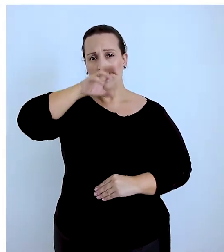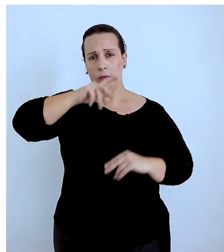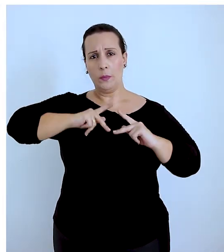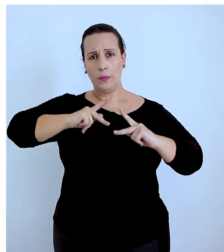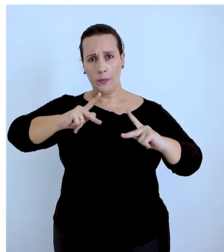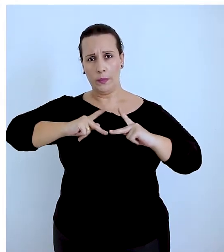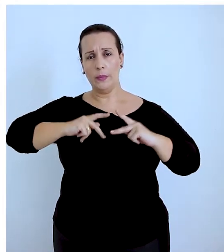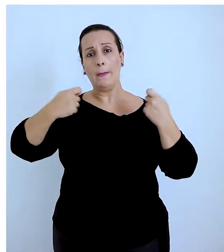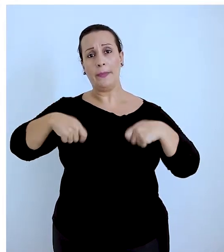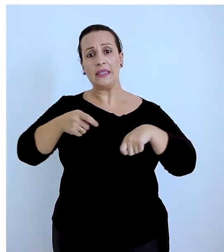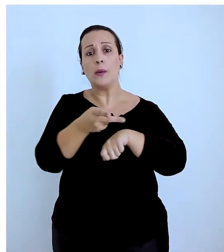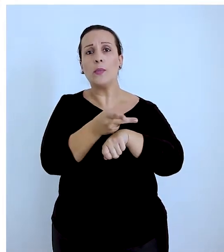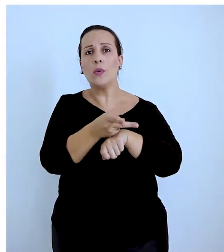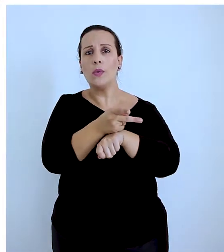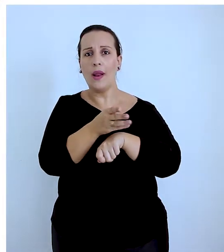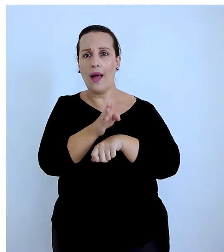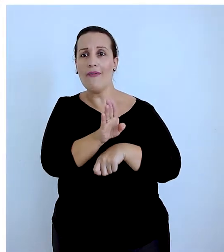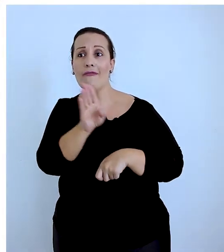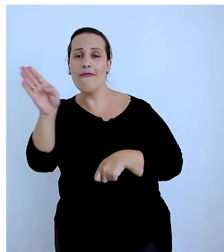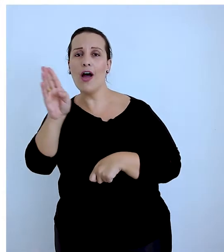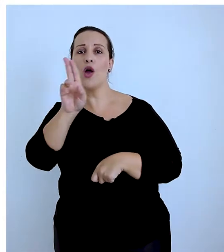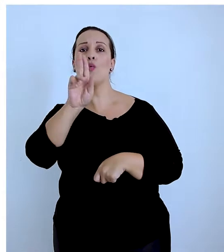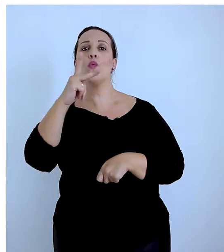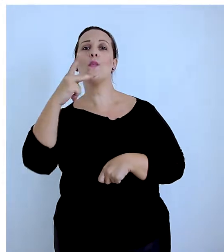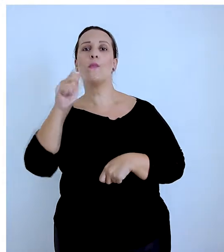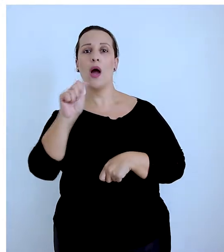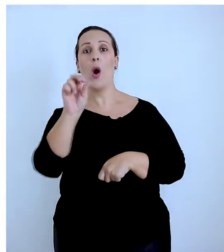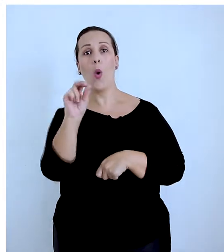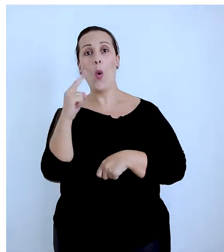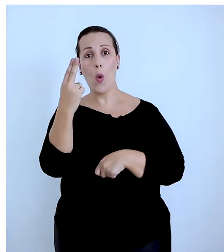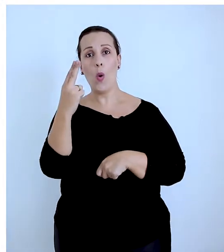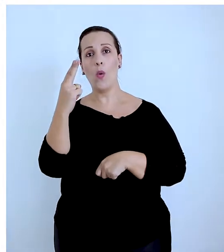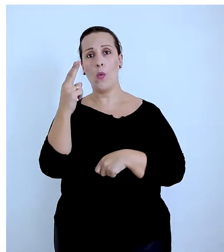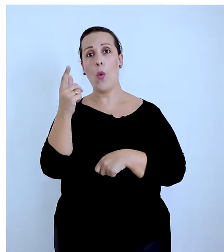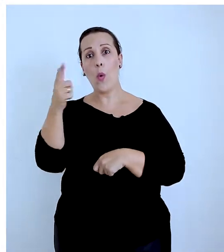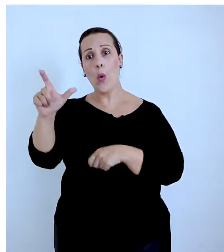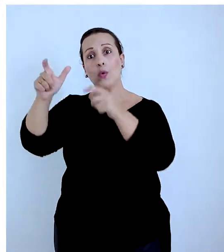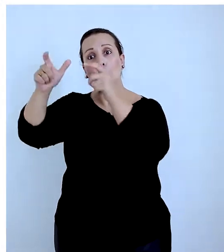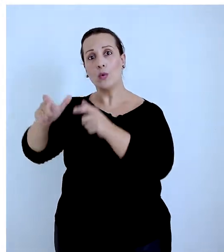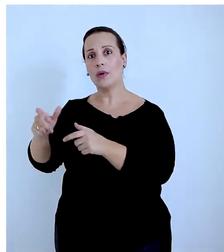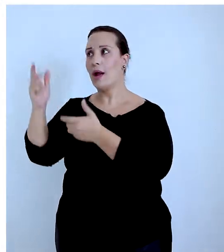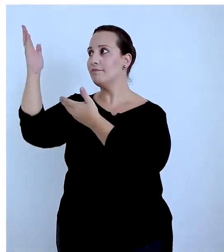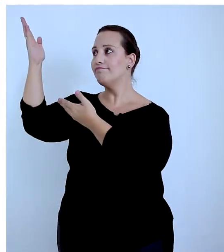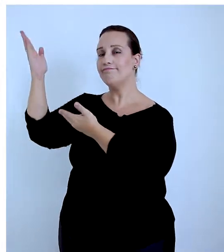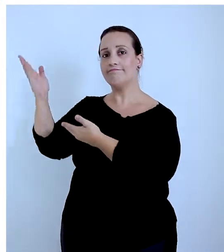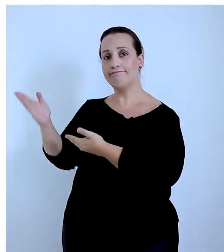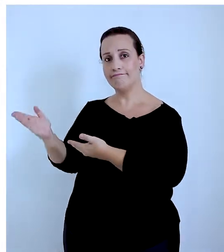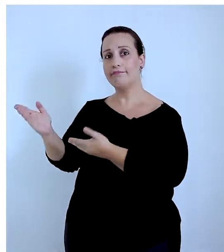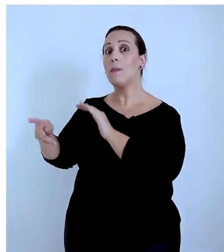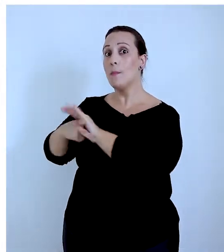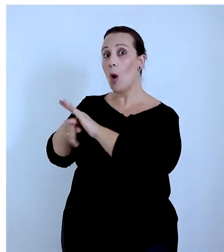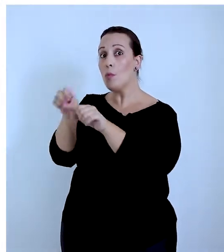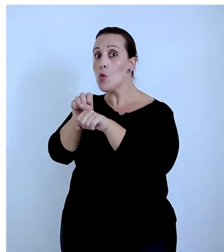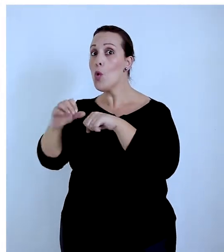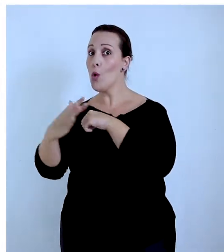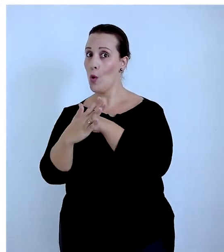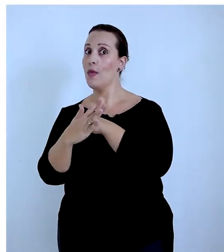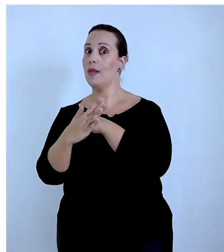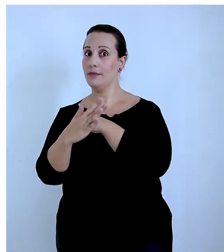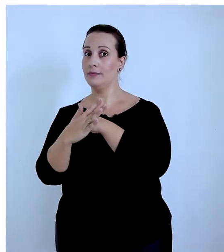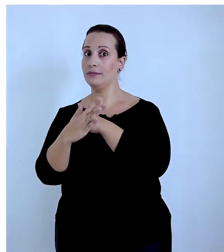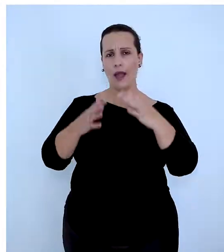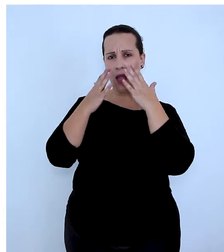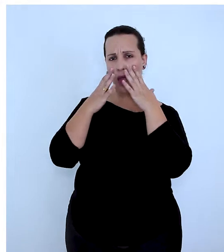para respirar, vá à UPA da Vila Xavier, o local de referência para o atendimento das pessoas com sintomas de